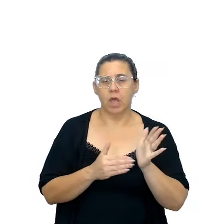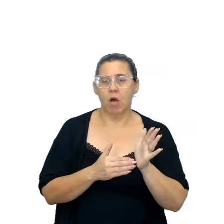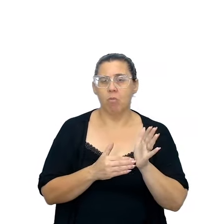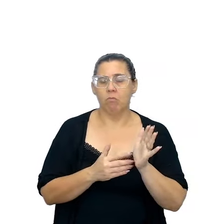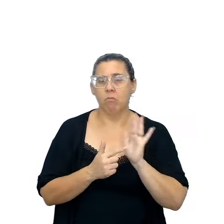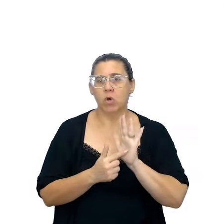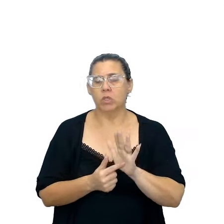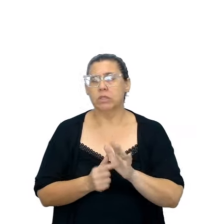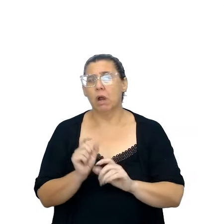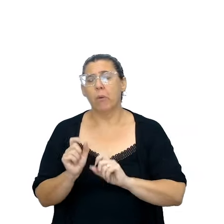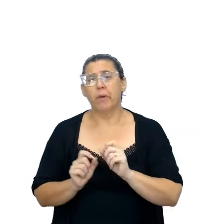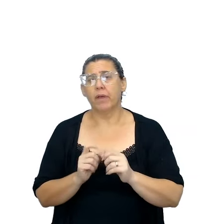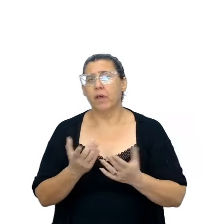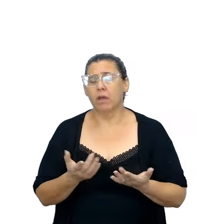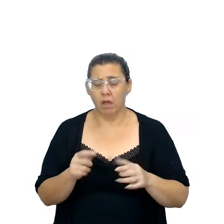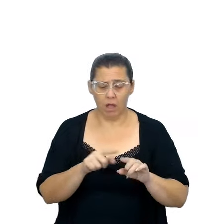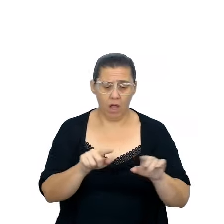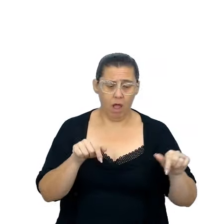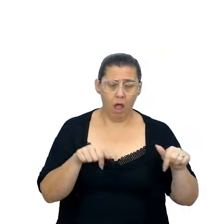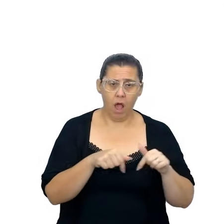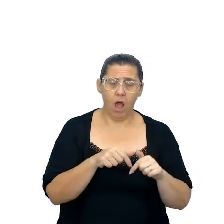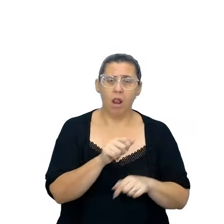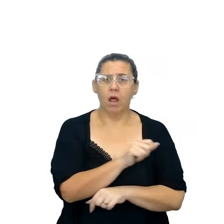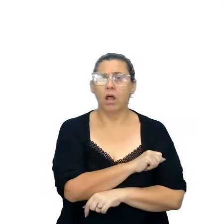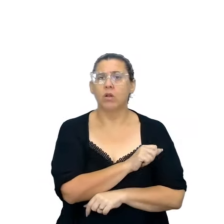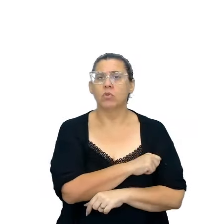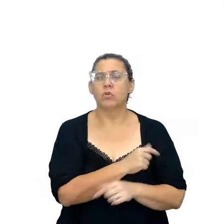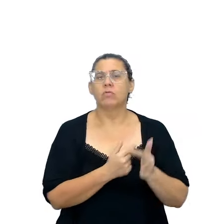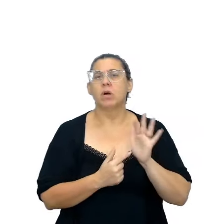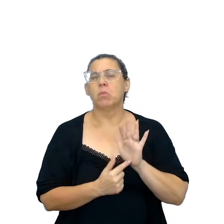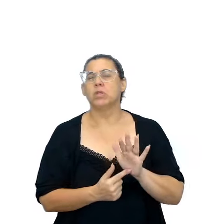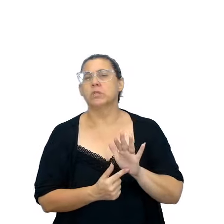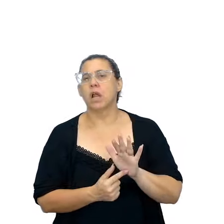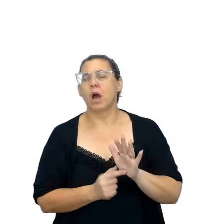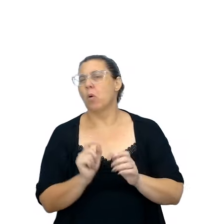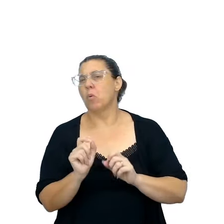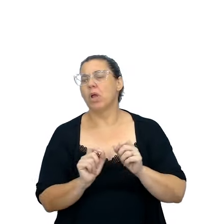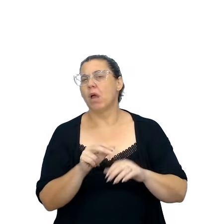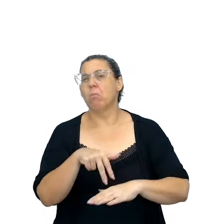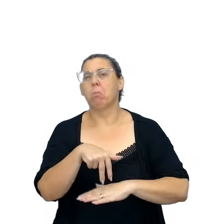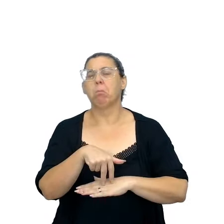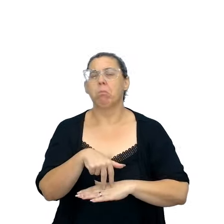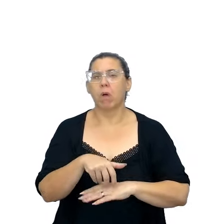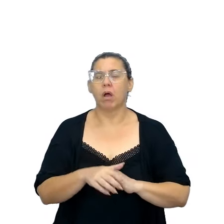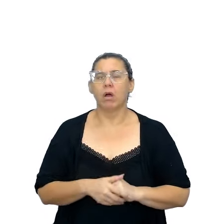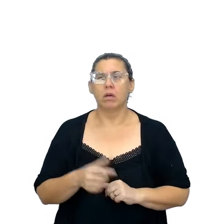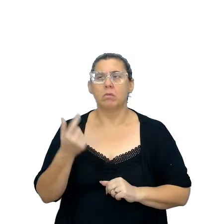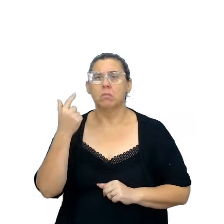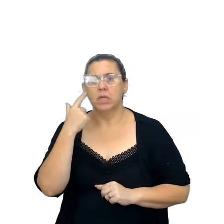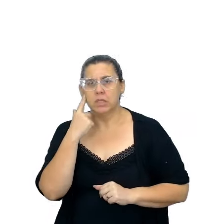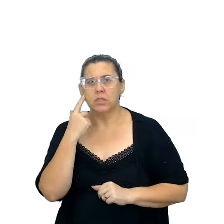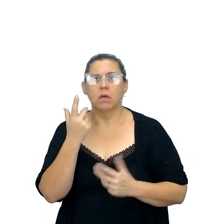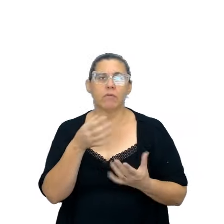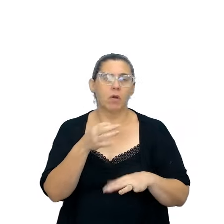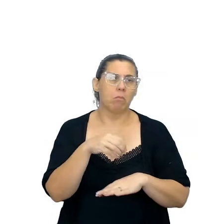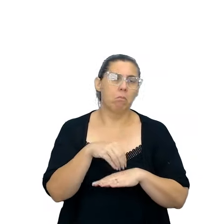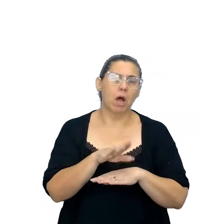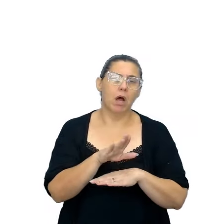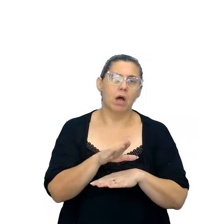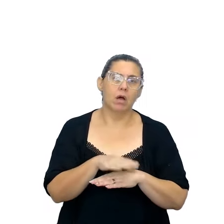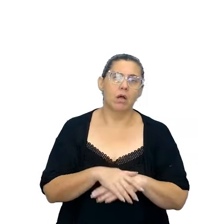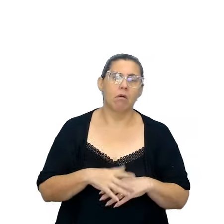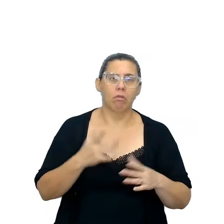apresentar, o que é que o nosso sala, os nossos estudantes irão apresentar, então vamos pensar aqui que foi a sugestão de